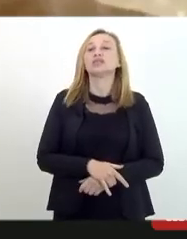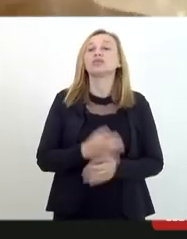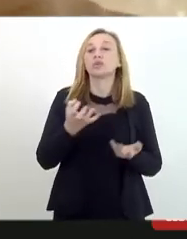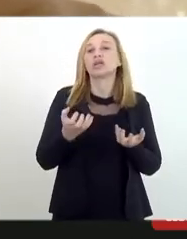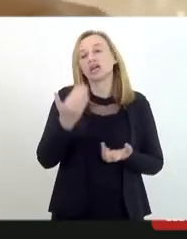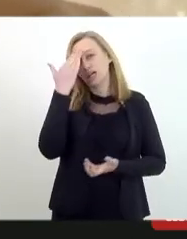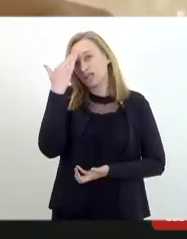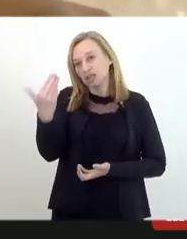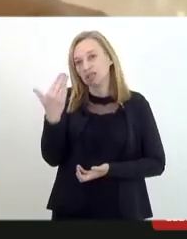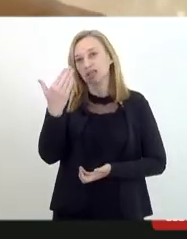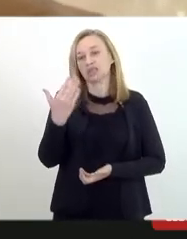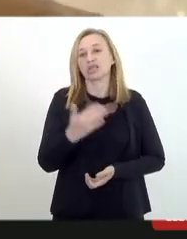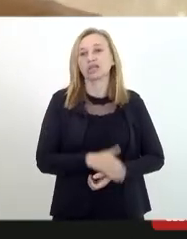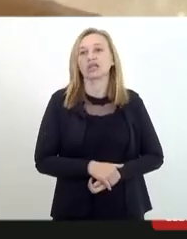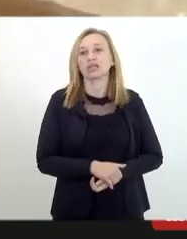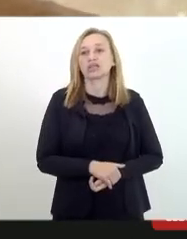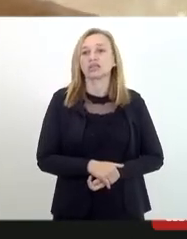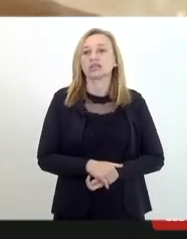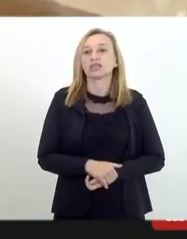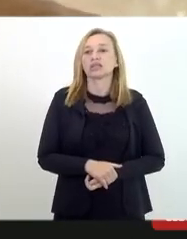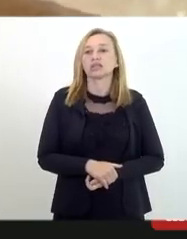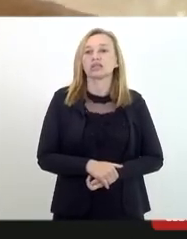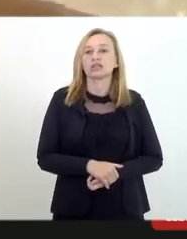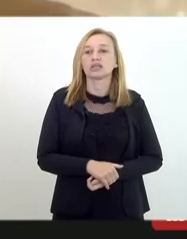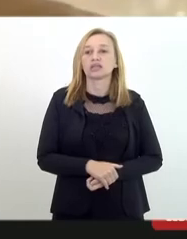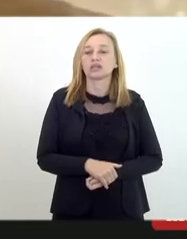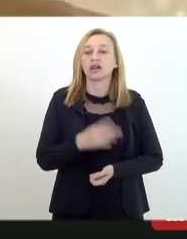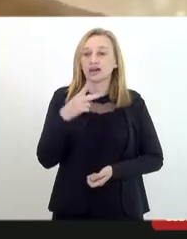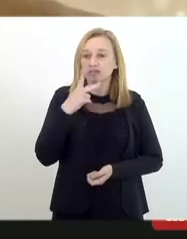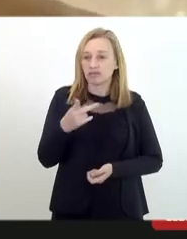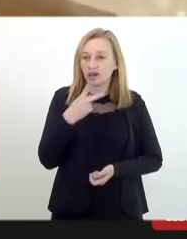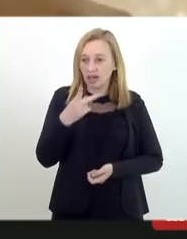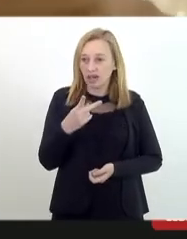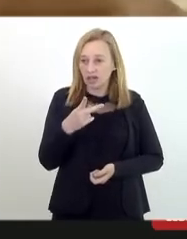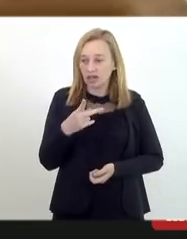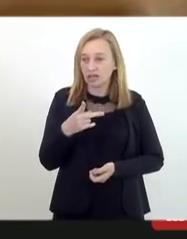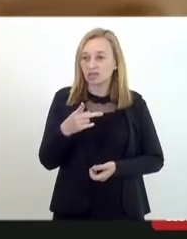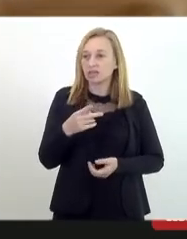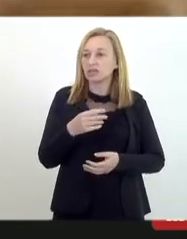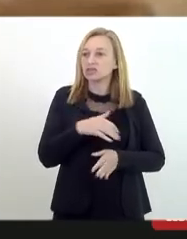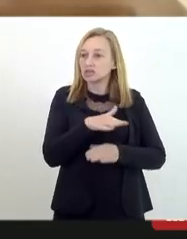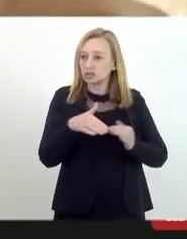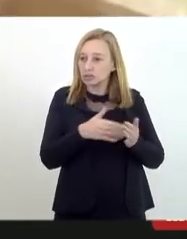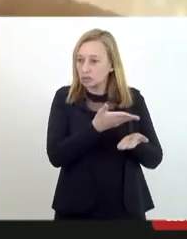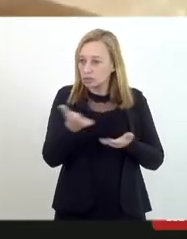agradecer as citações carinhosas do doutor Mitropoulos, do doutor Fábio Amado.